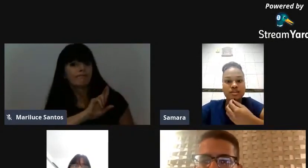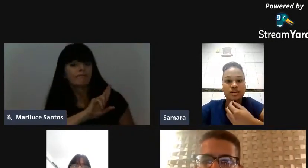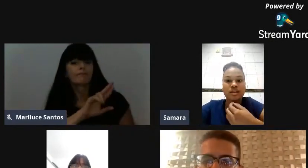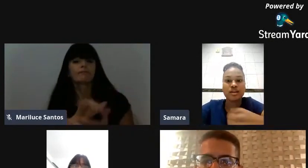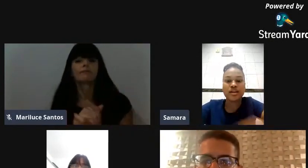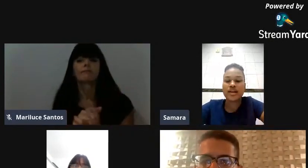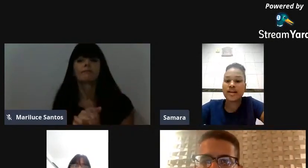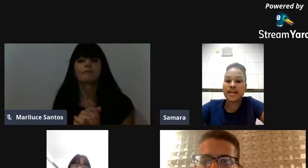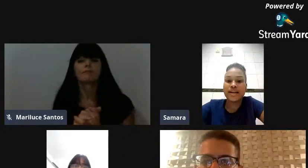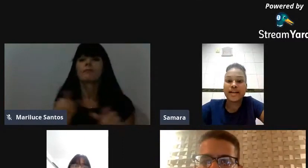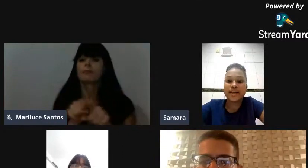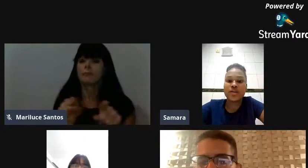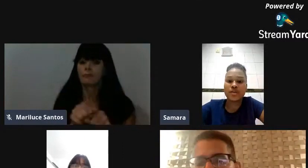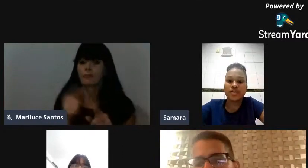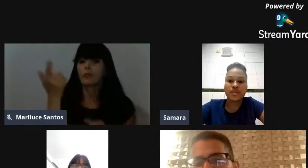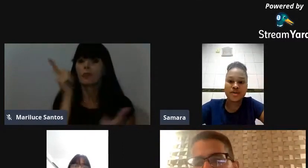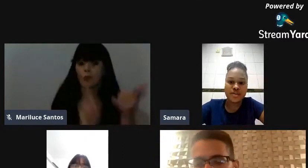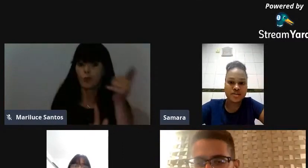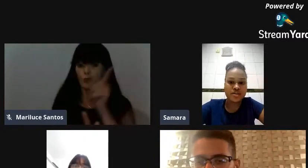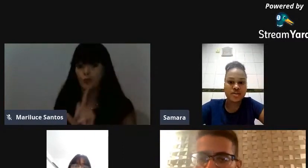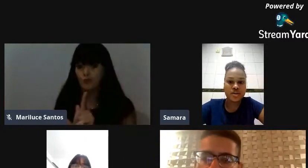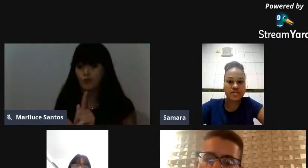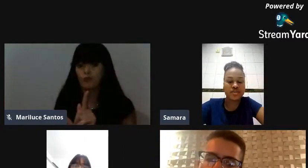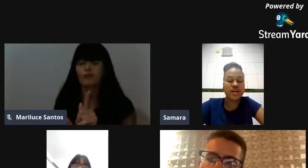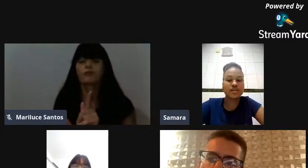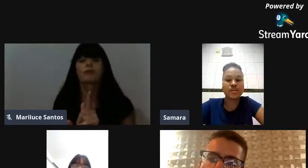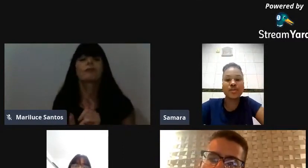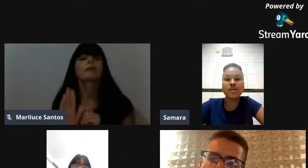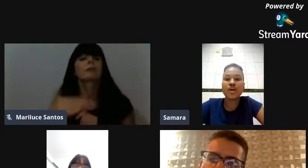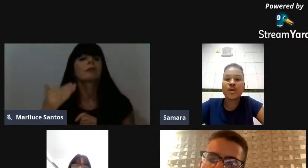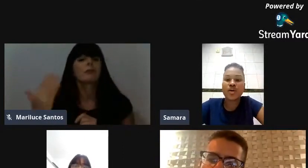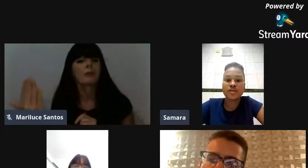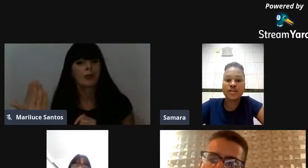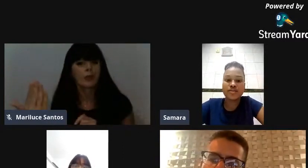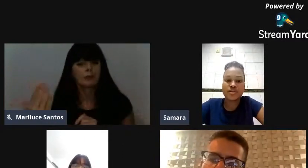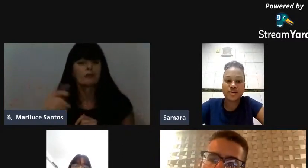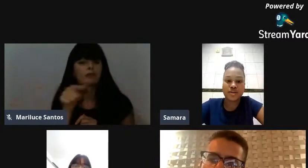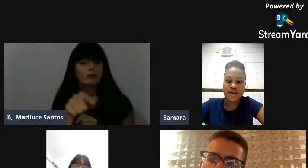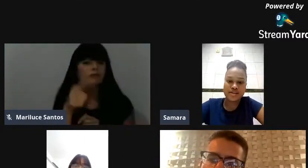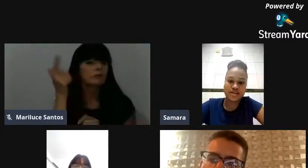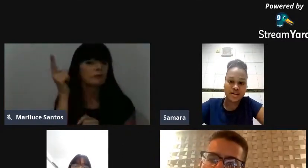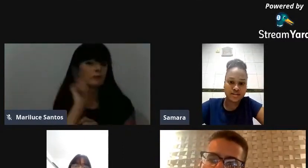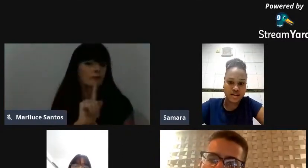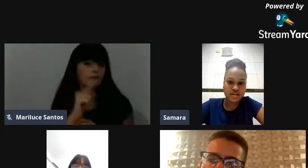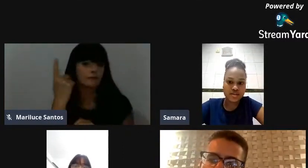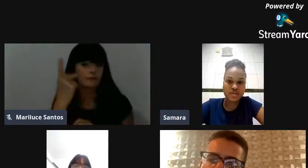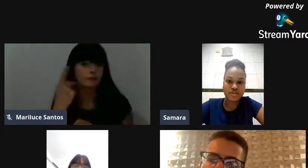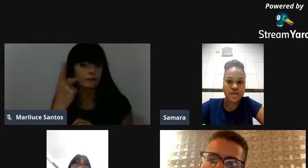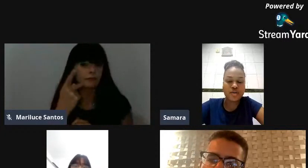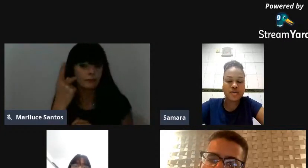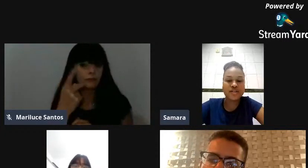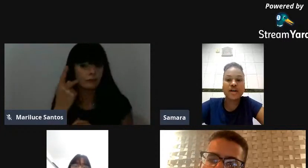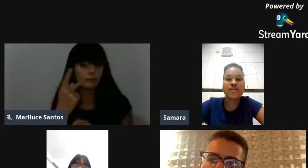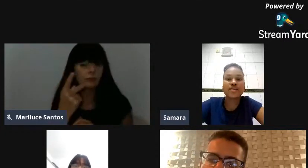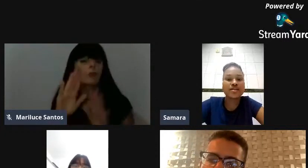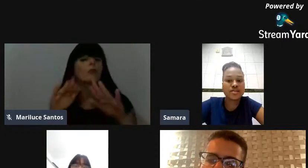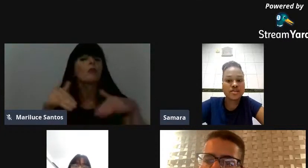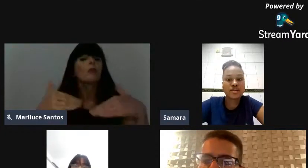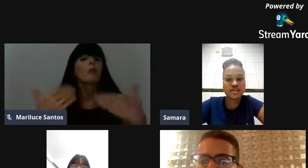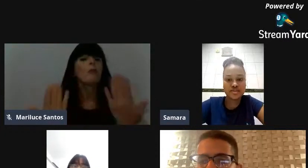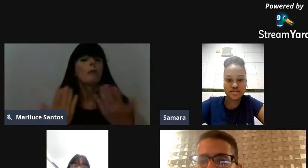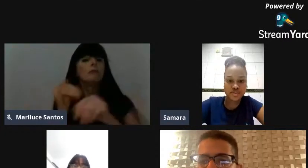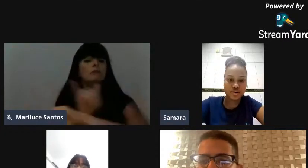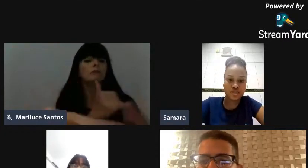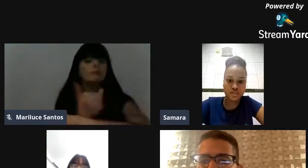conquista. Quanto ao processo de se tornar vereador, qual devem ser as estratégias e o foco para chegar ao